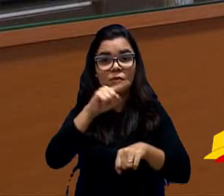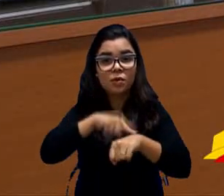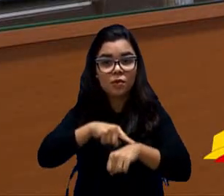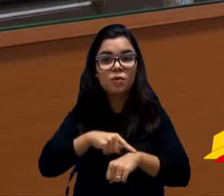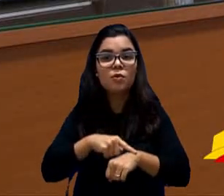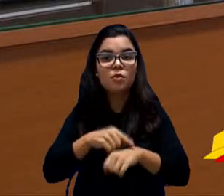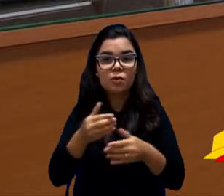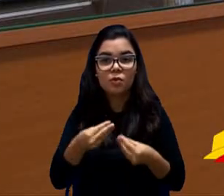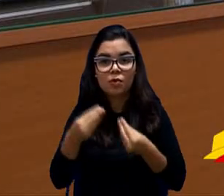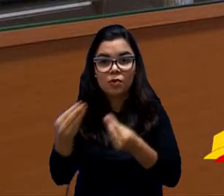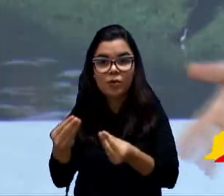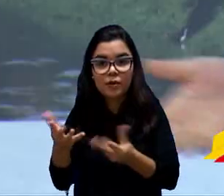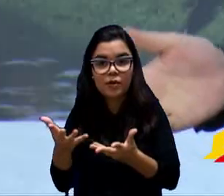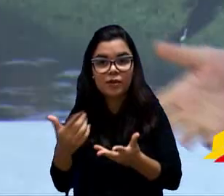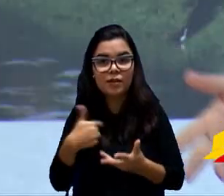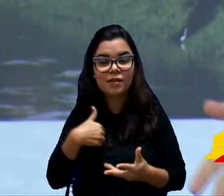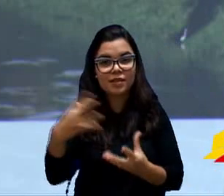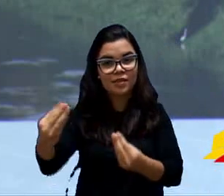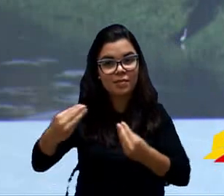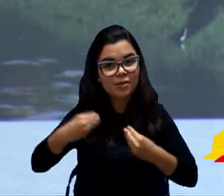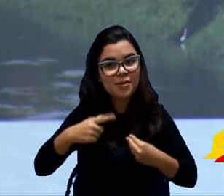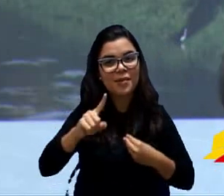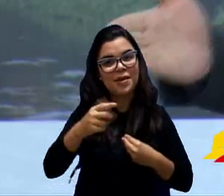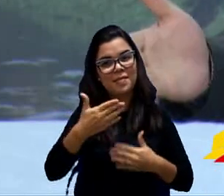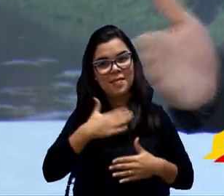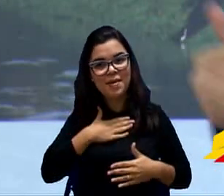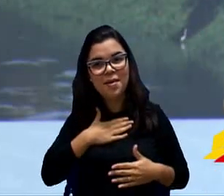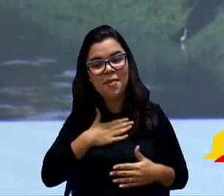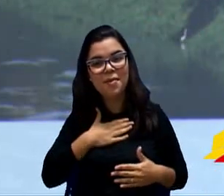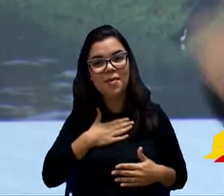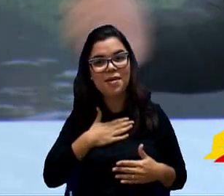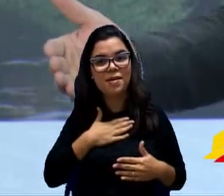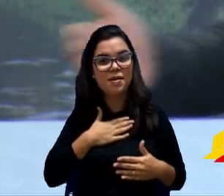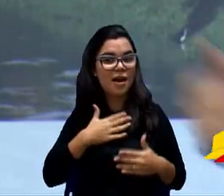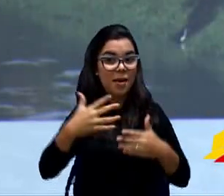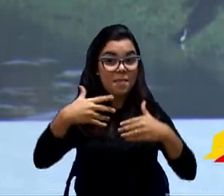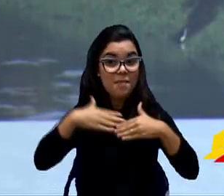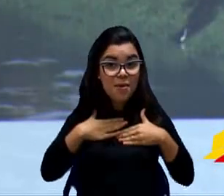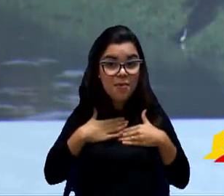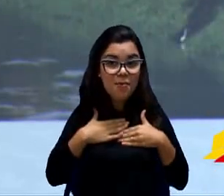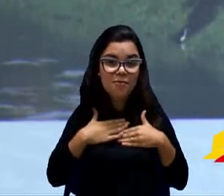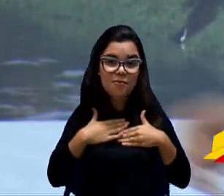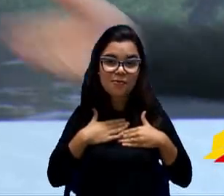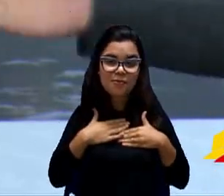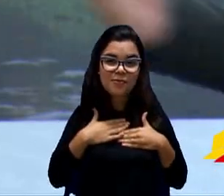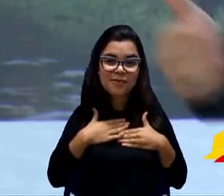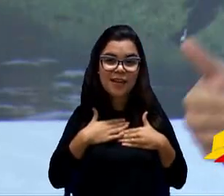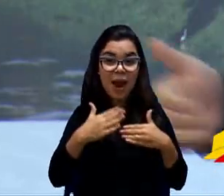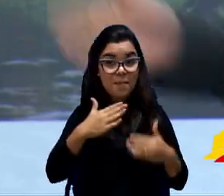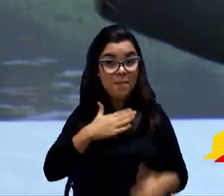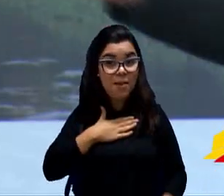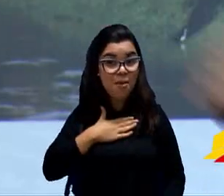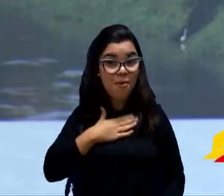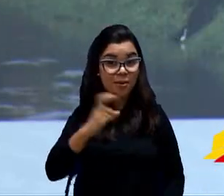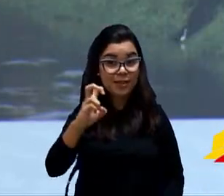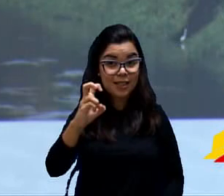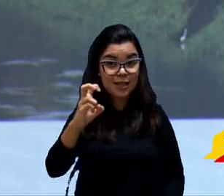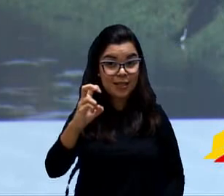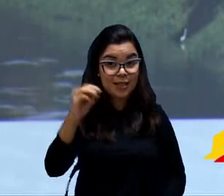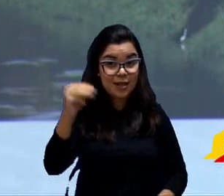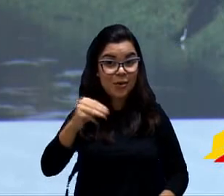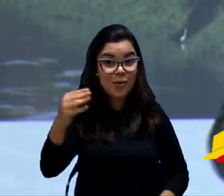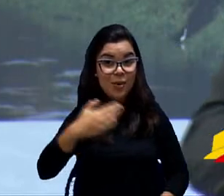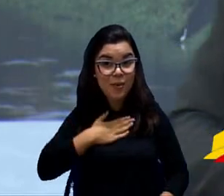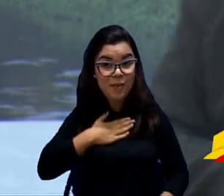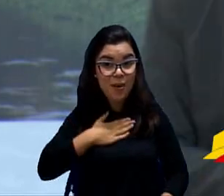Caso o senhor passou para mim, é meu. É assim que funciona. Quando o senhor cede, é assim, é meu. É meu. Então, reservo meus